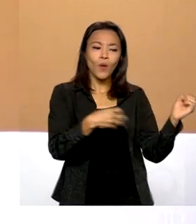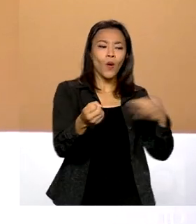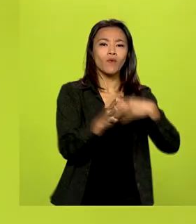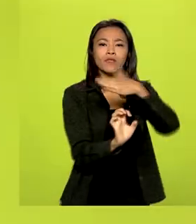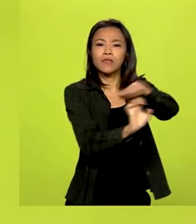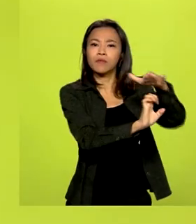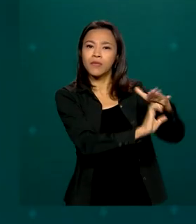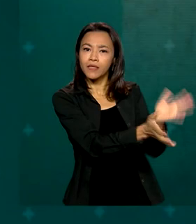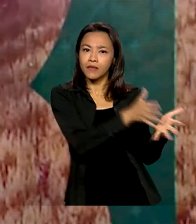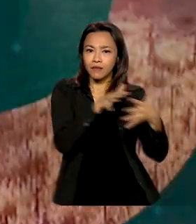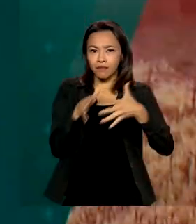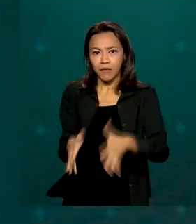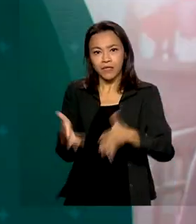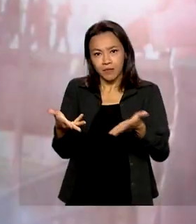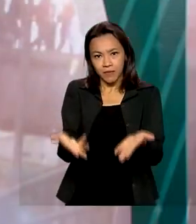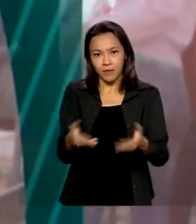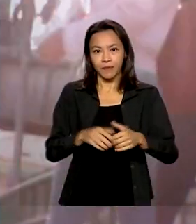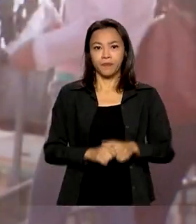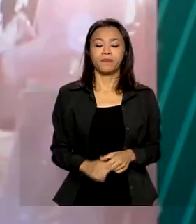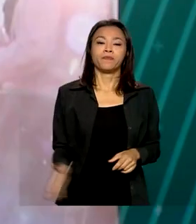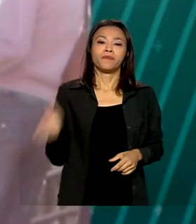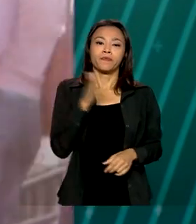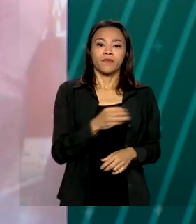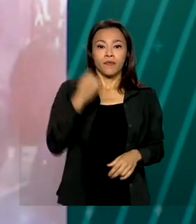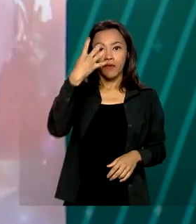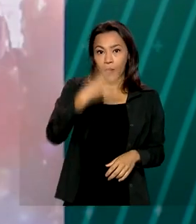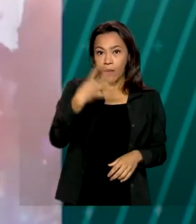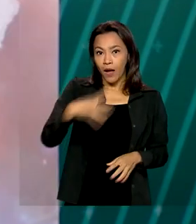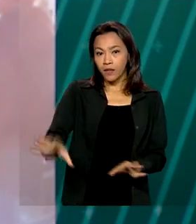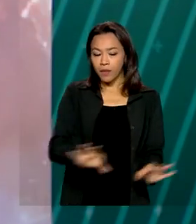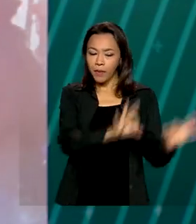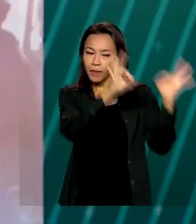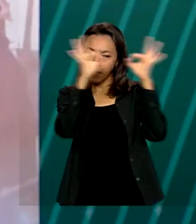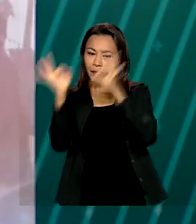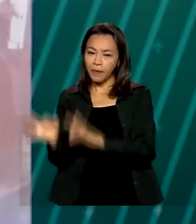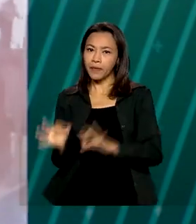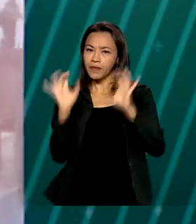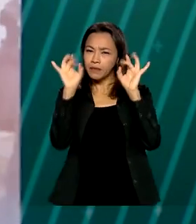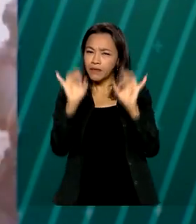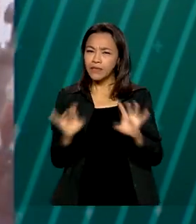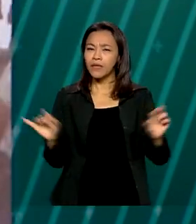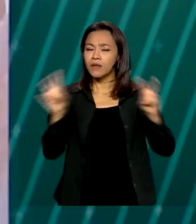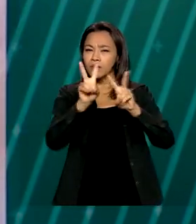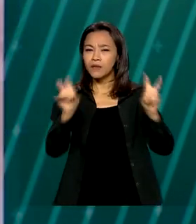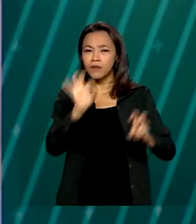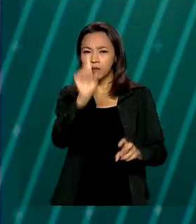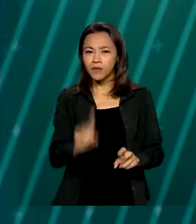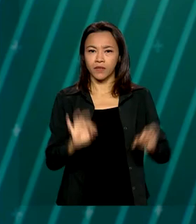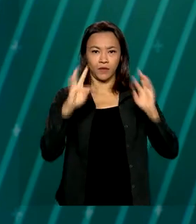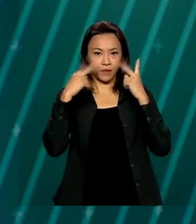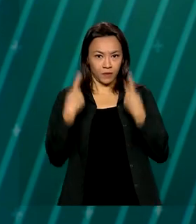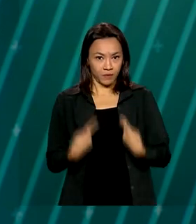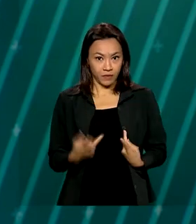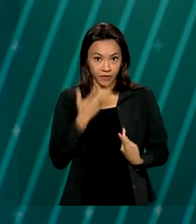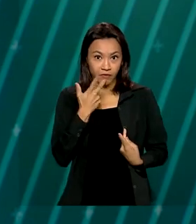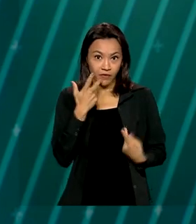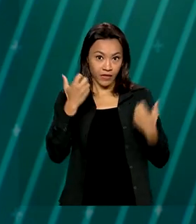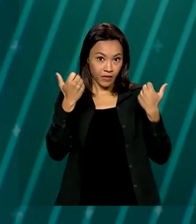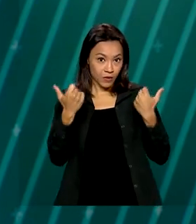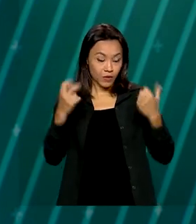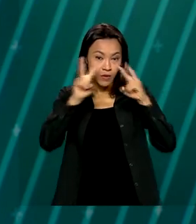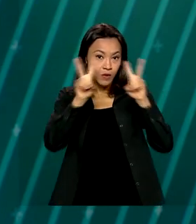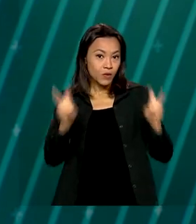mercado. Na quarta reportagem da série especial sobre direitos humanos, vamos falar sobre as políticas